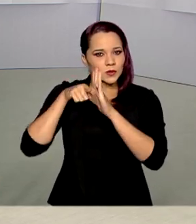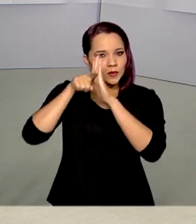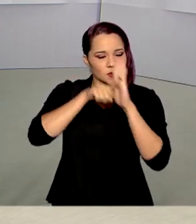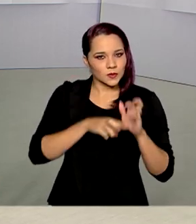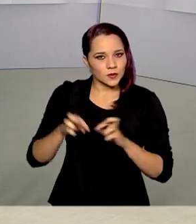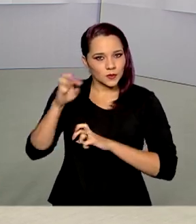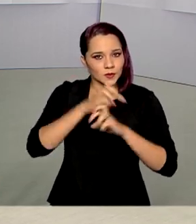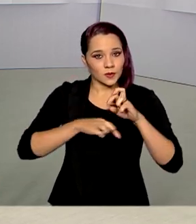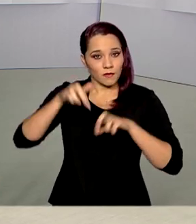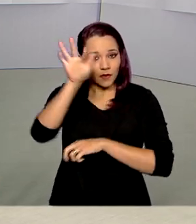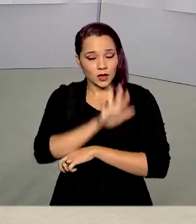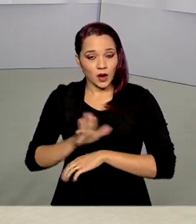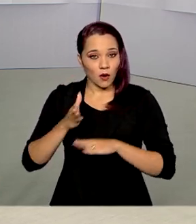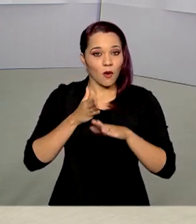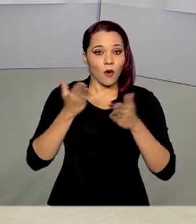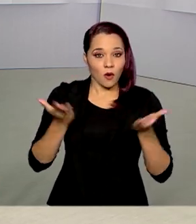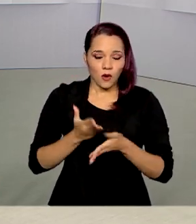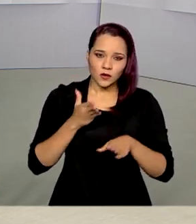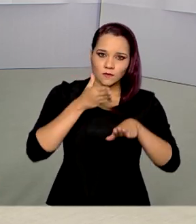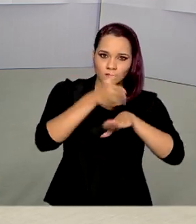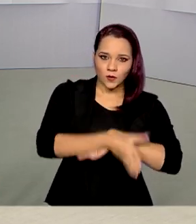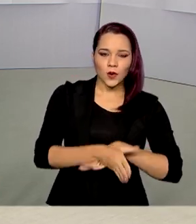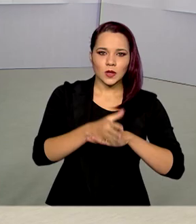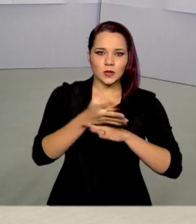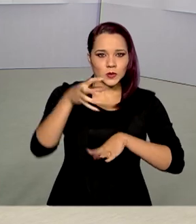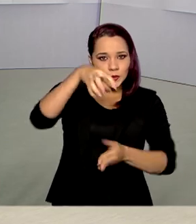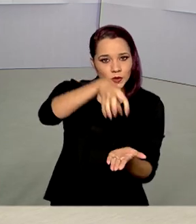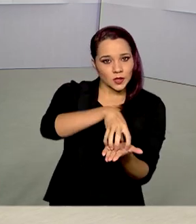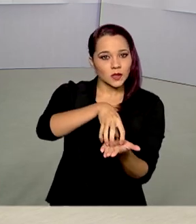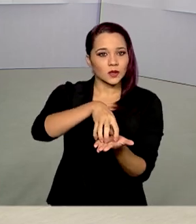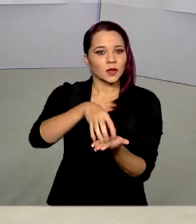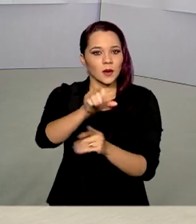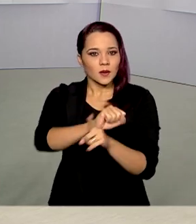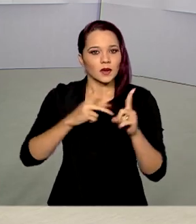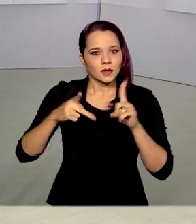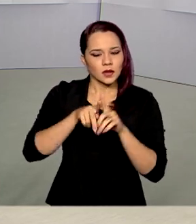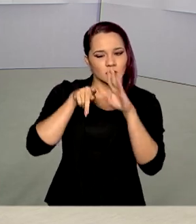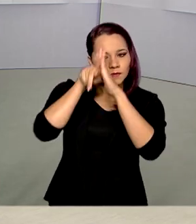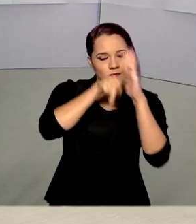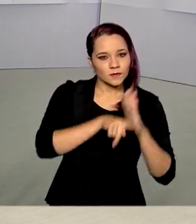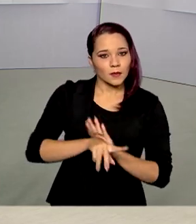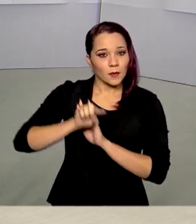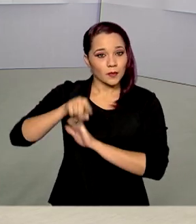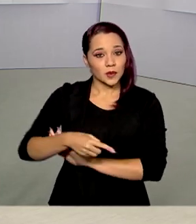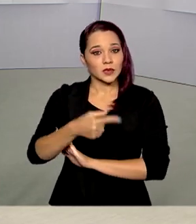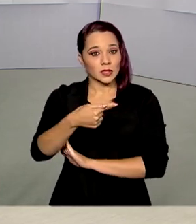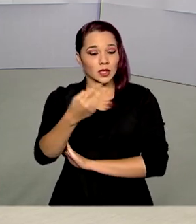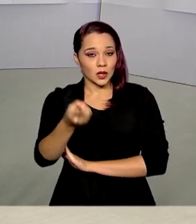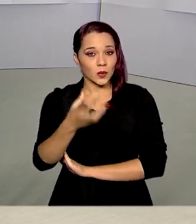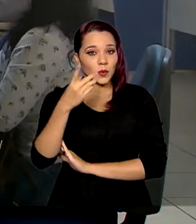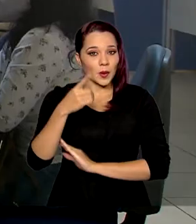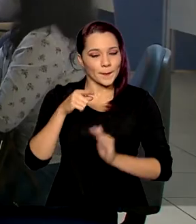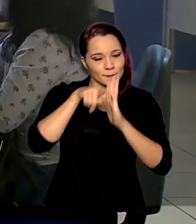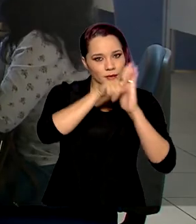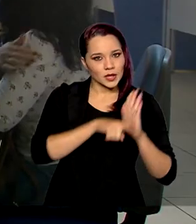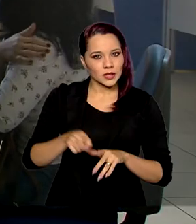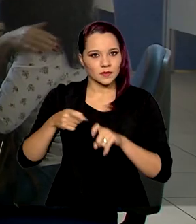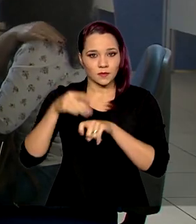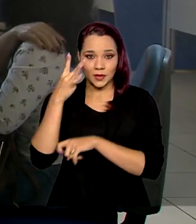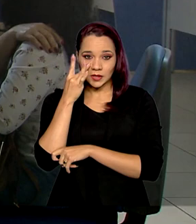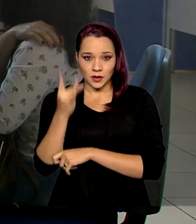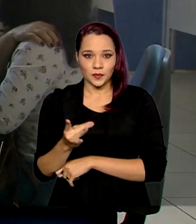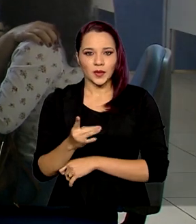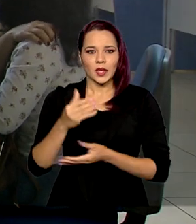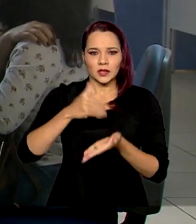compareceram hoje às agências da Previdência e realizaram 1.071 perícias presenciais. De acordo com o balanço da